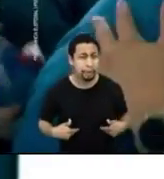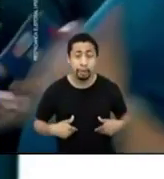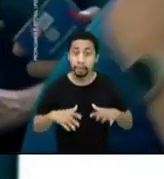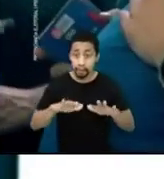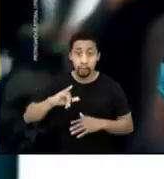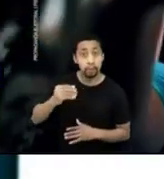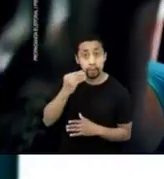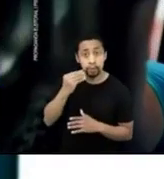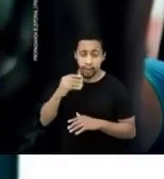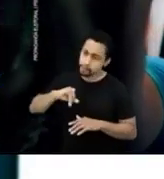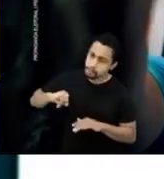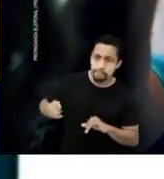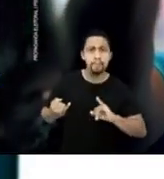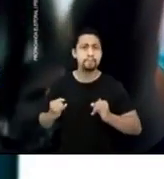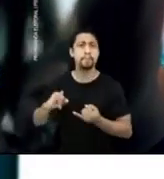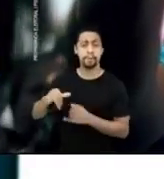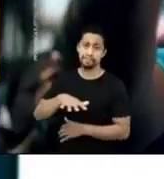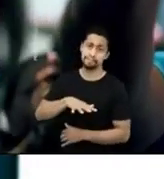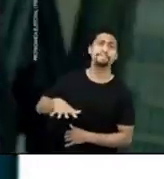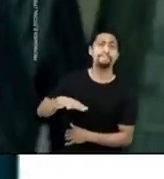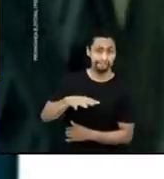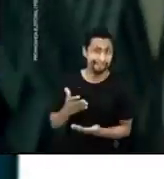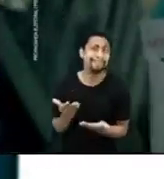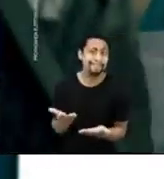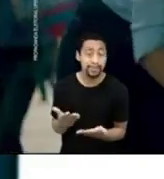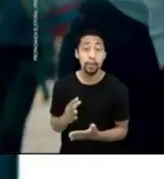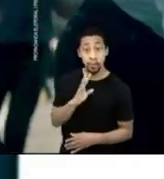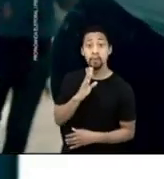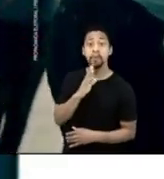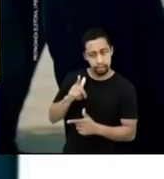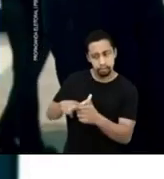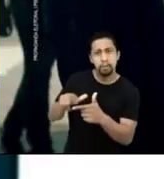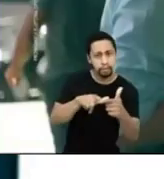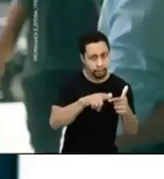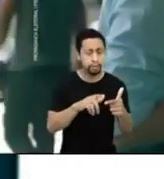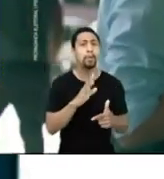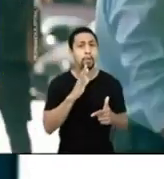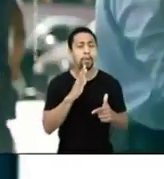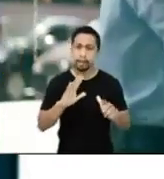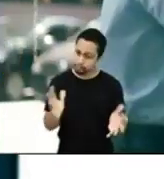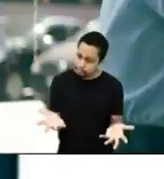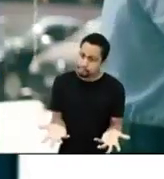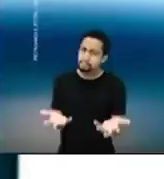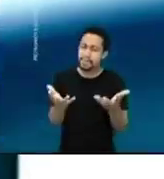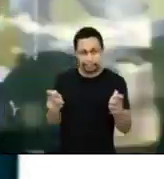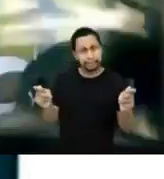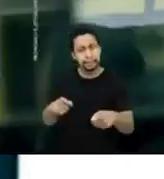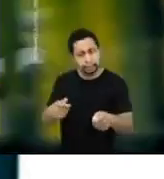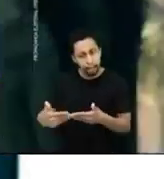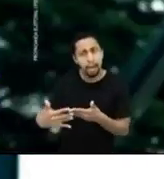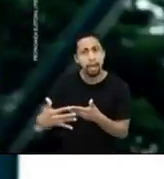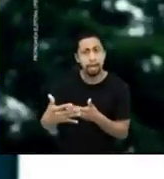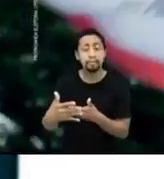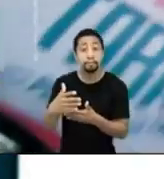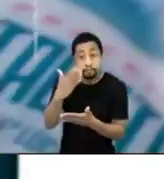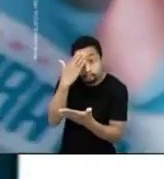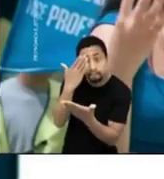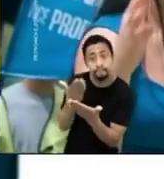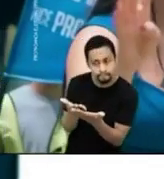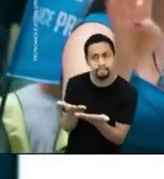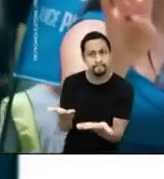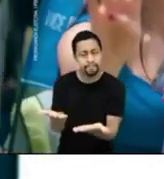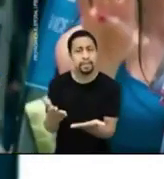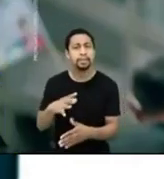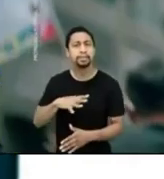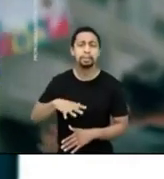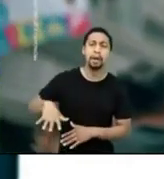agarrei cada oportunidade que essa terra me ofereceu. Eu conheço os problemas e conheço a potência dessa cidade. E é por isso que eu sei que